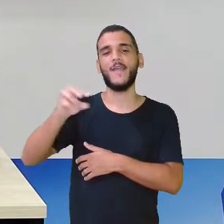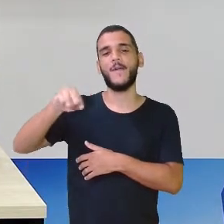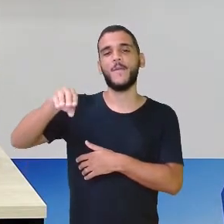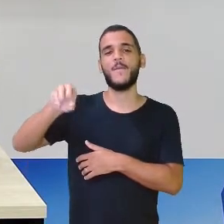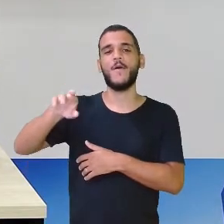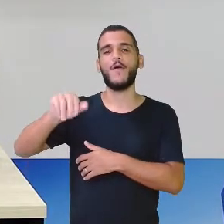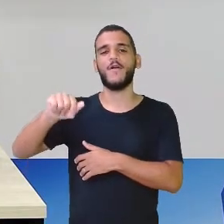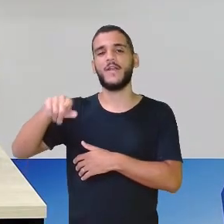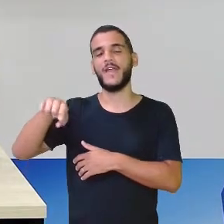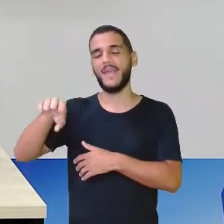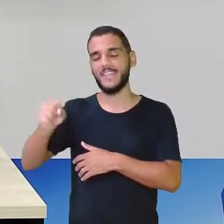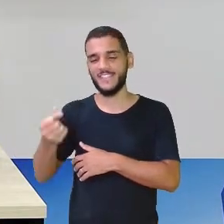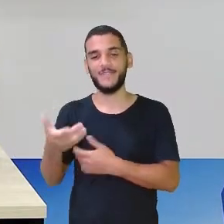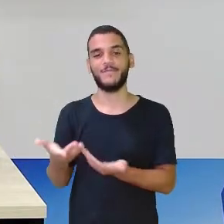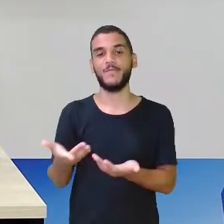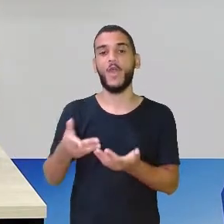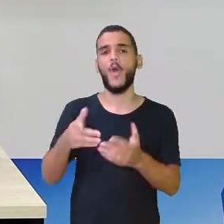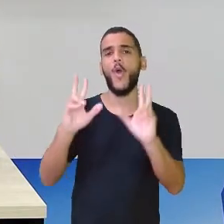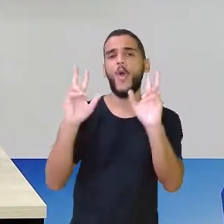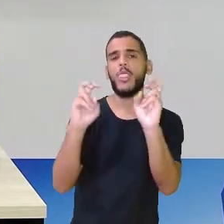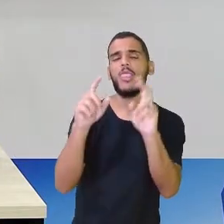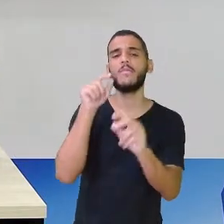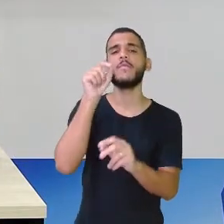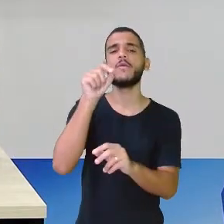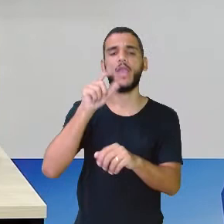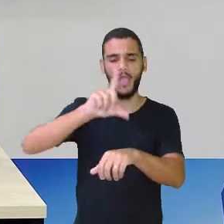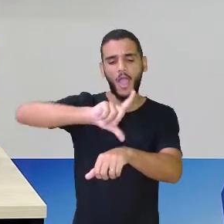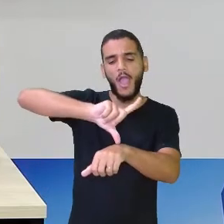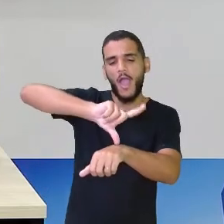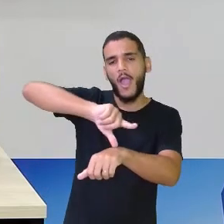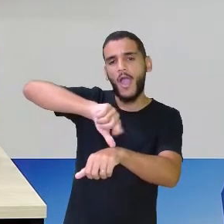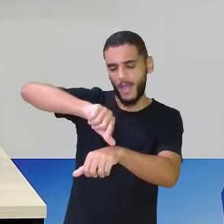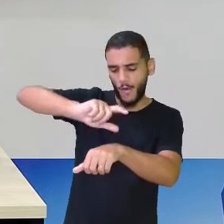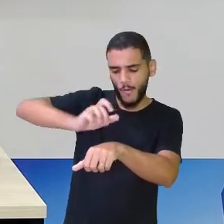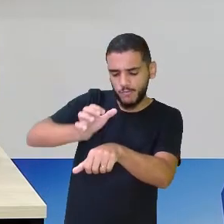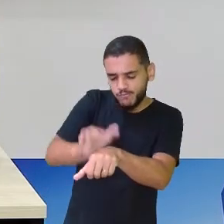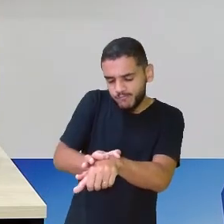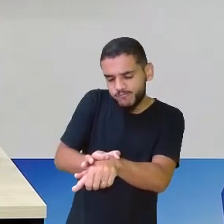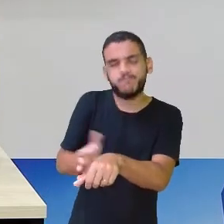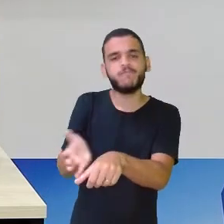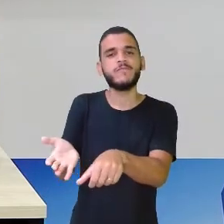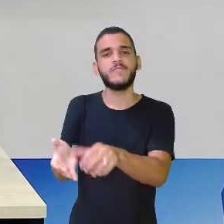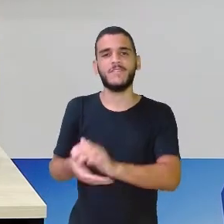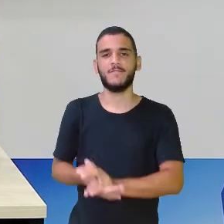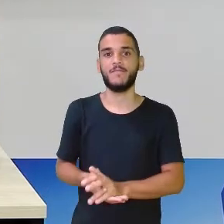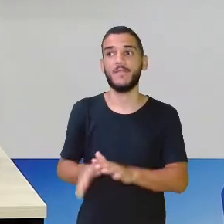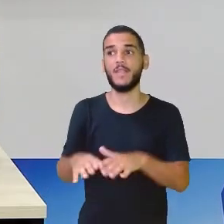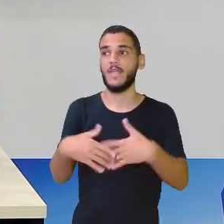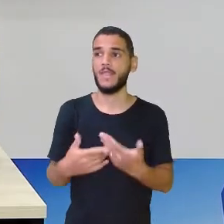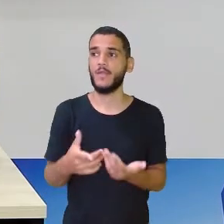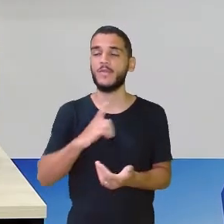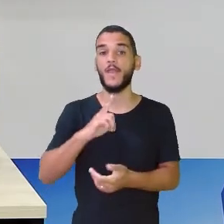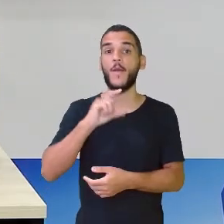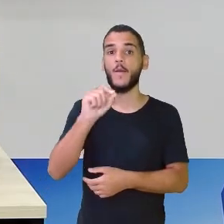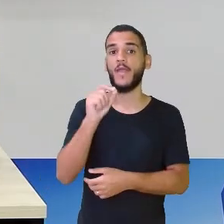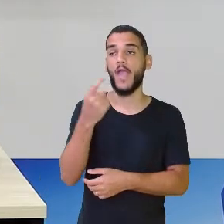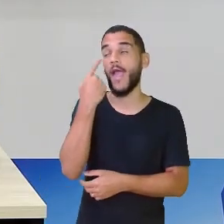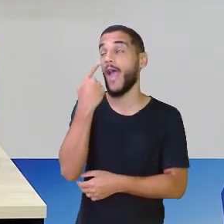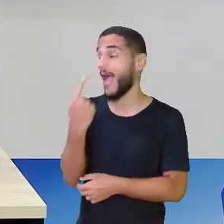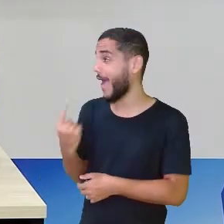O relógio. Se eu estou trabalhando medidas de tempo, eu trouxe o quê? Olha lá, o